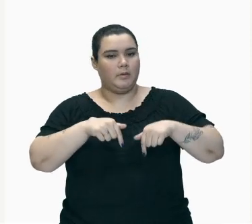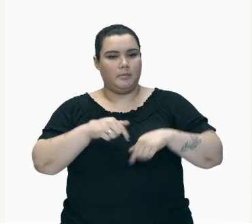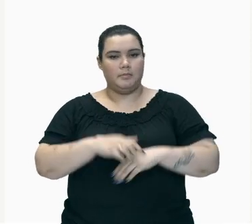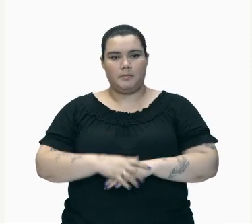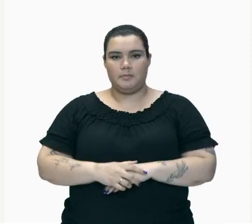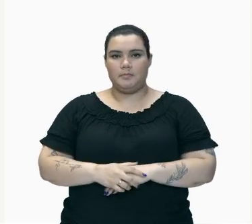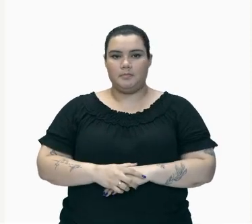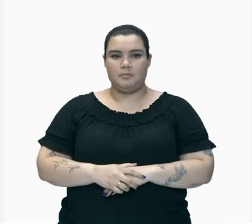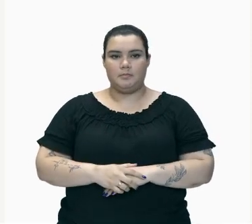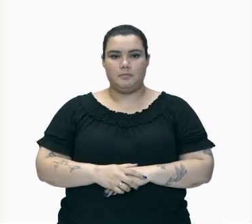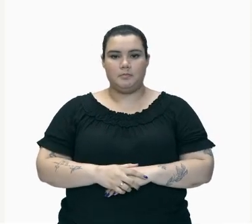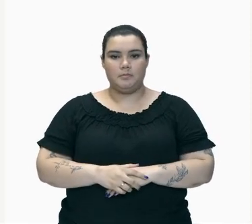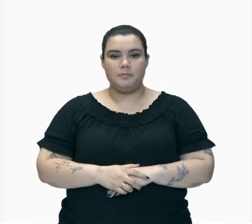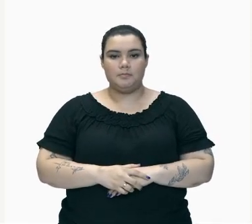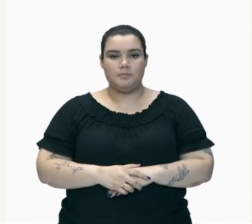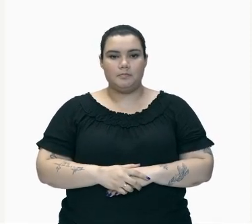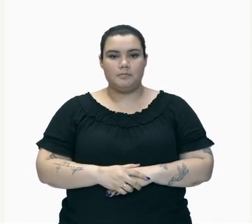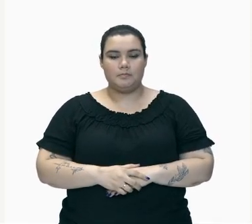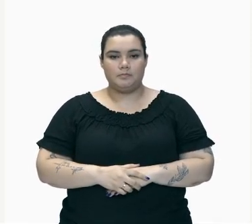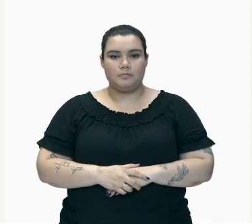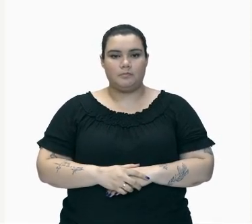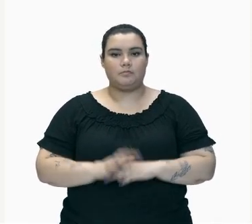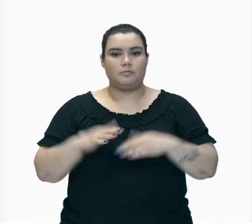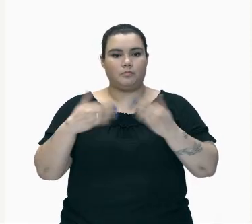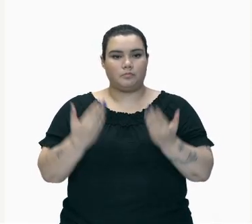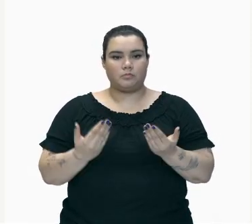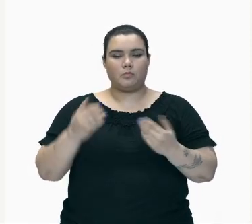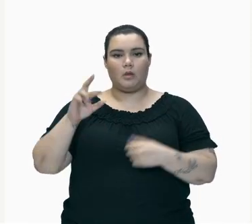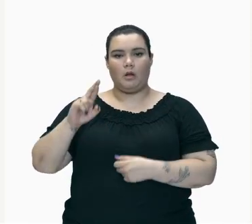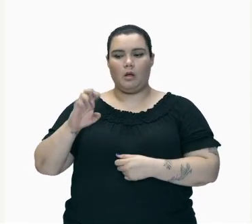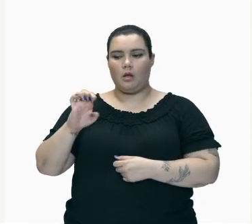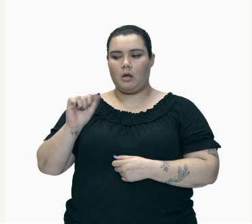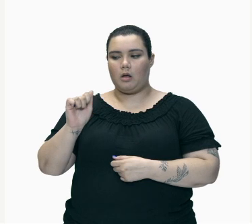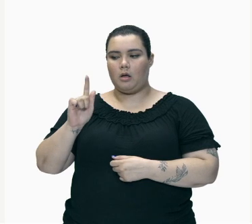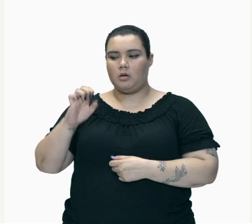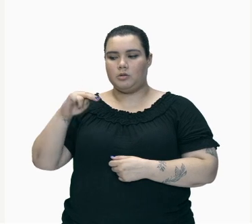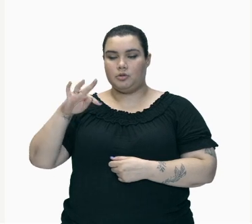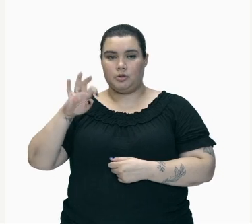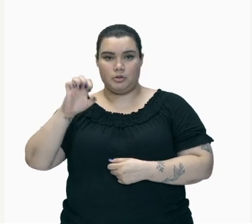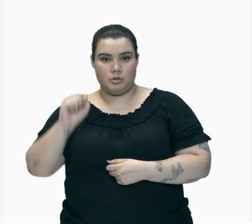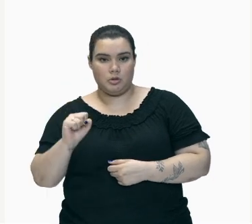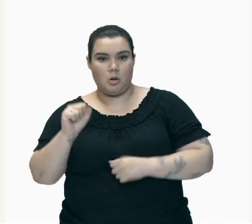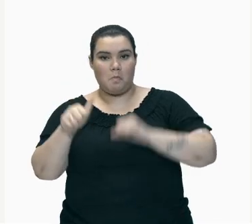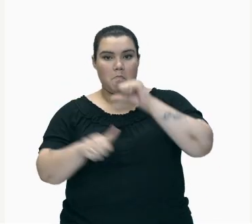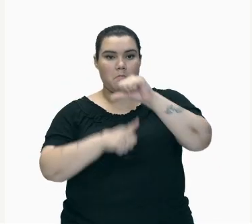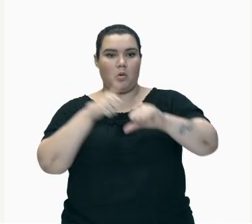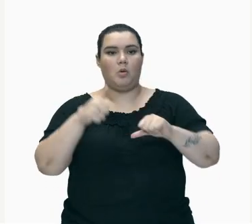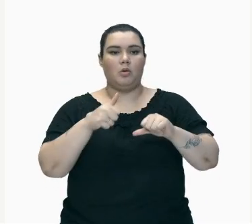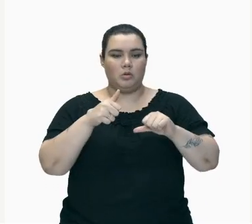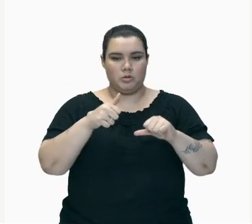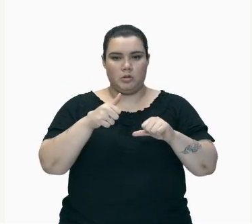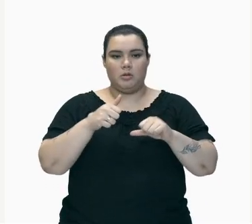Então Reagentes São transformados Em produto Lembre